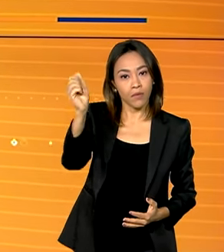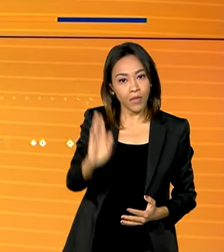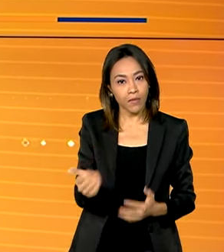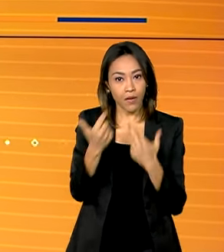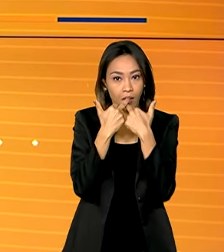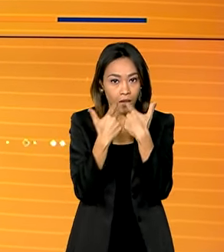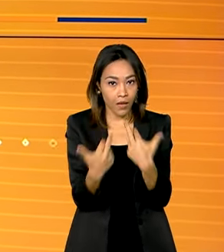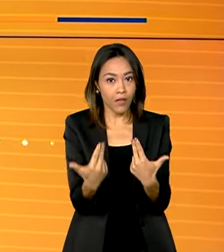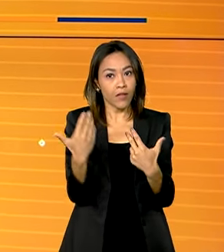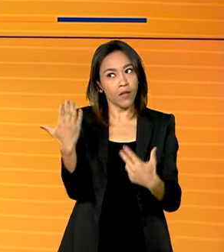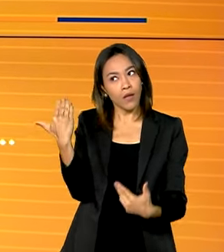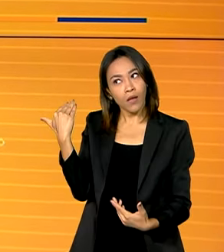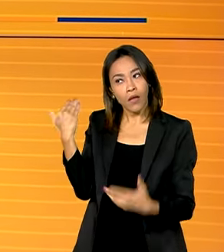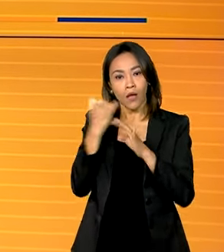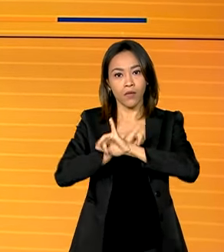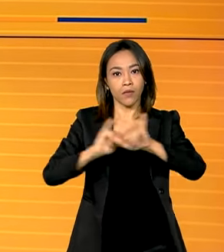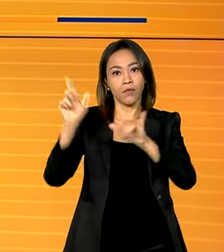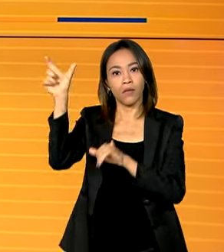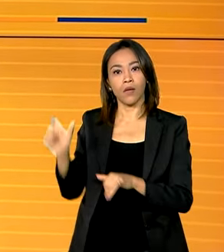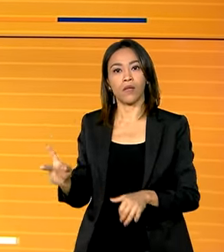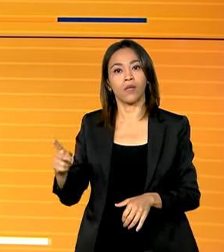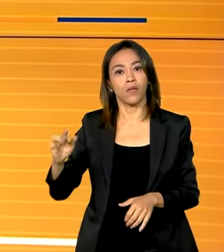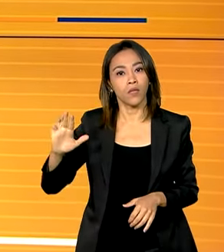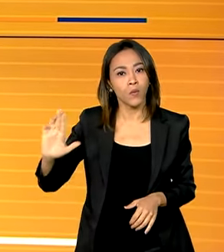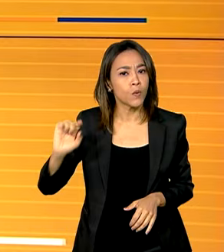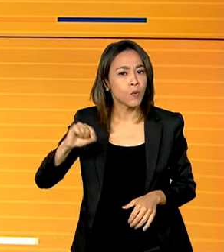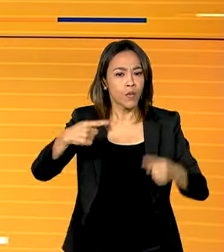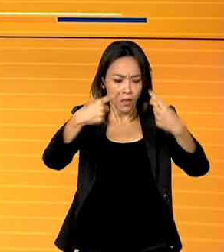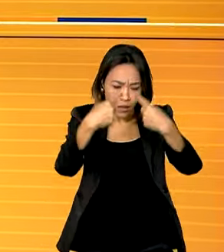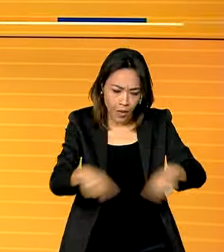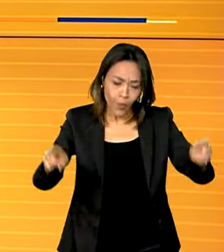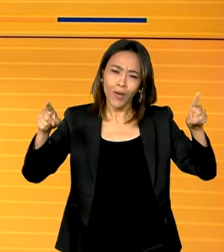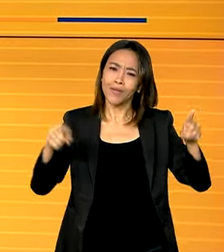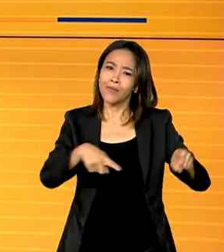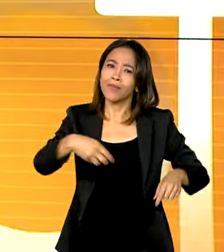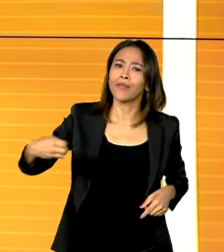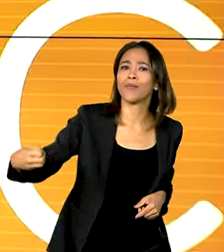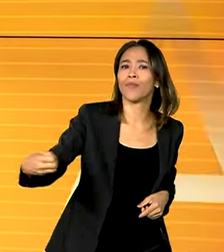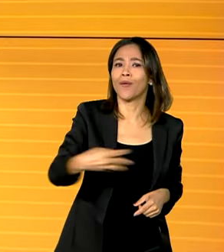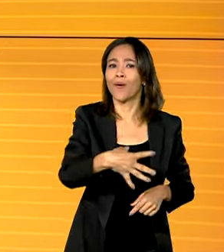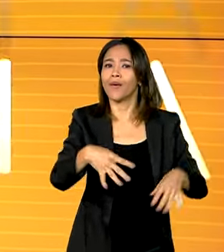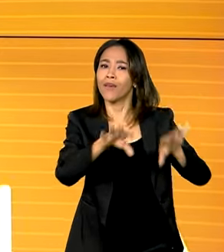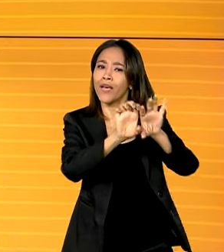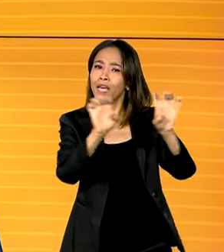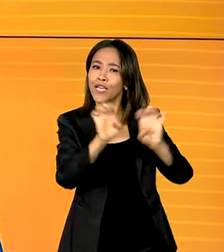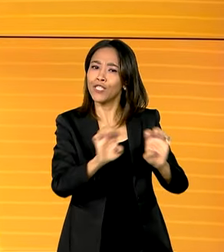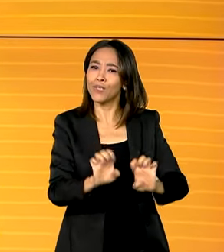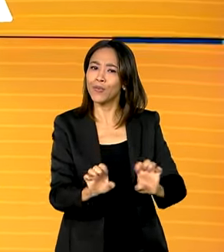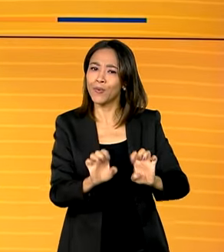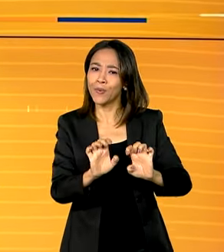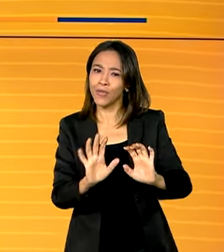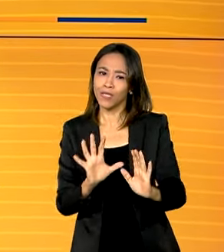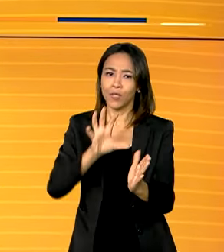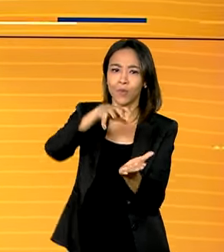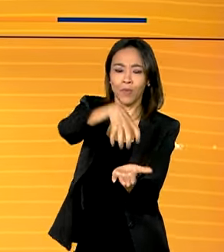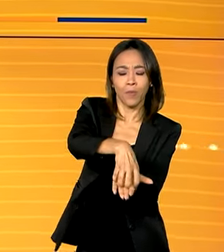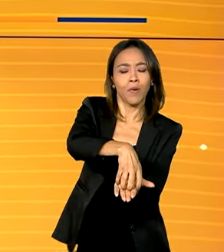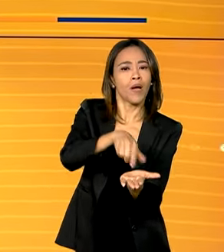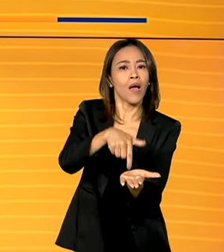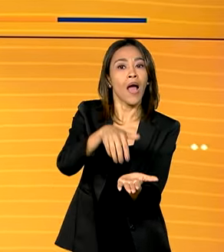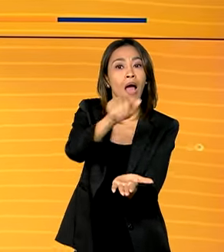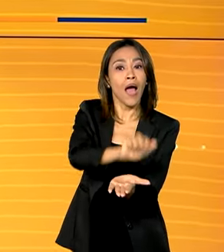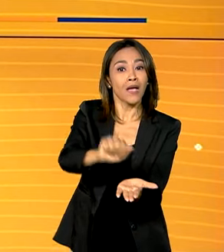novidade foi anunciada pelo presidente Lula durante a inauguração da nova estrutura central da Anfávia, a